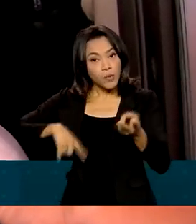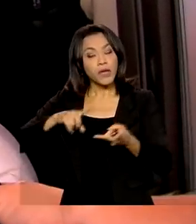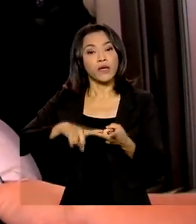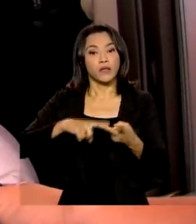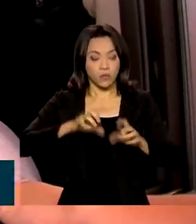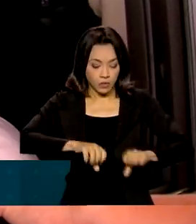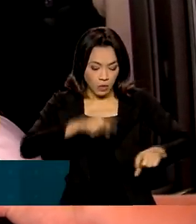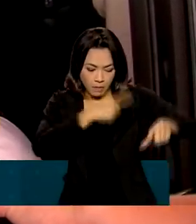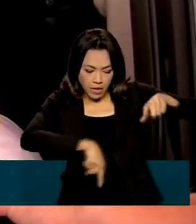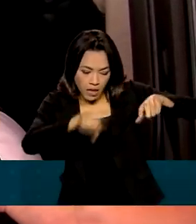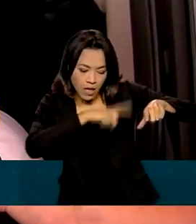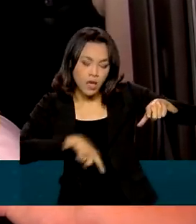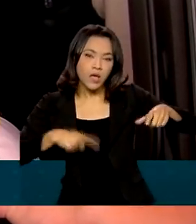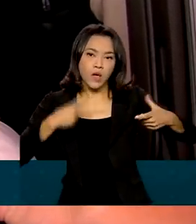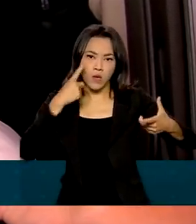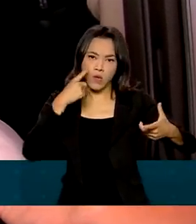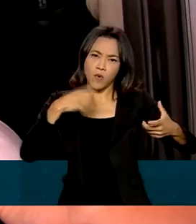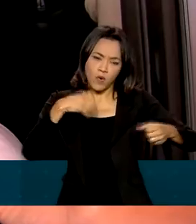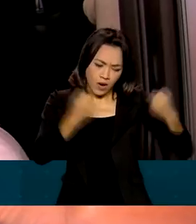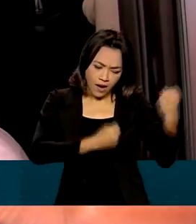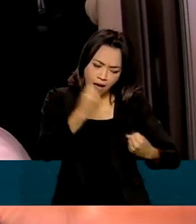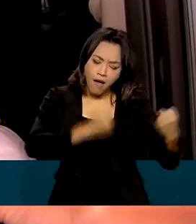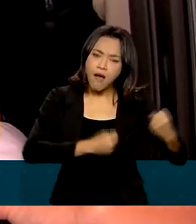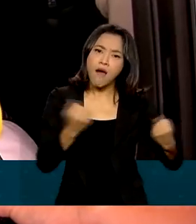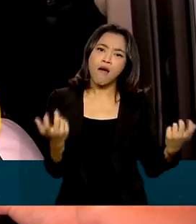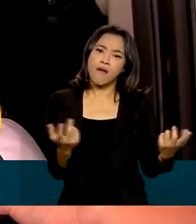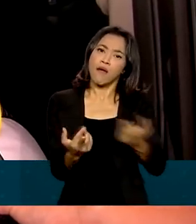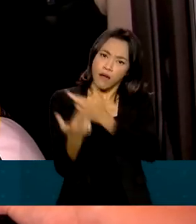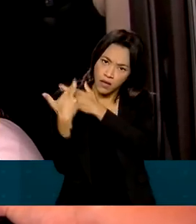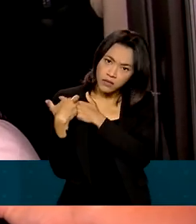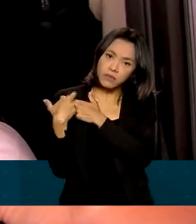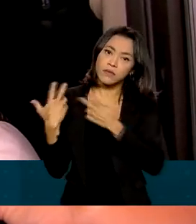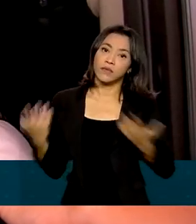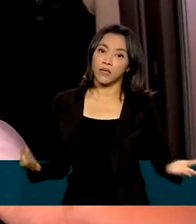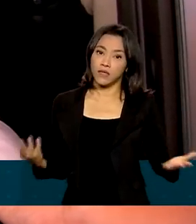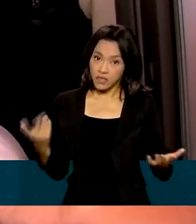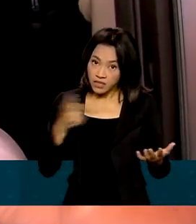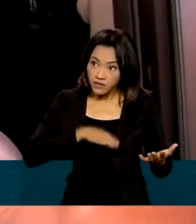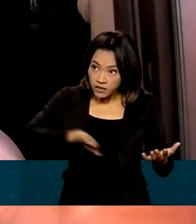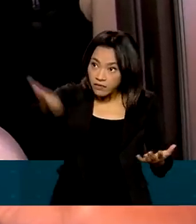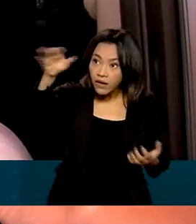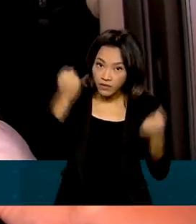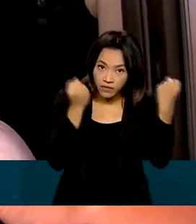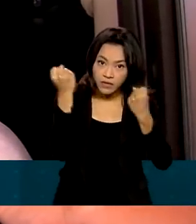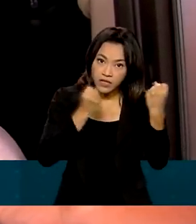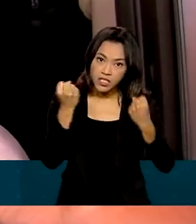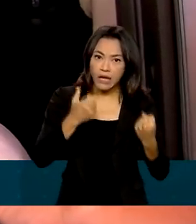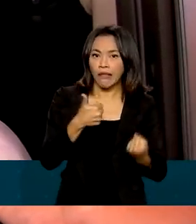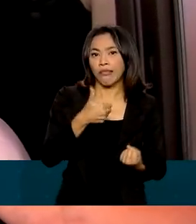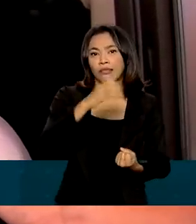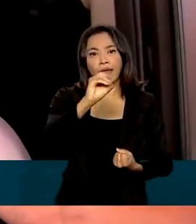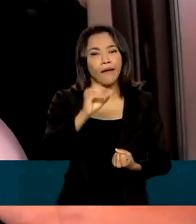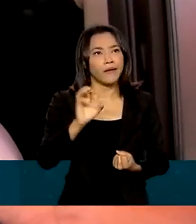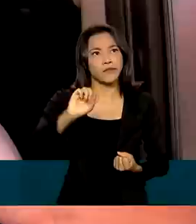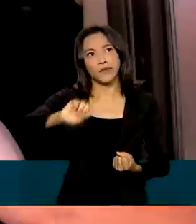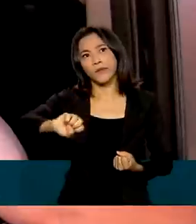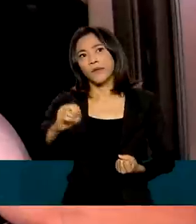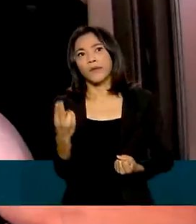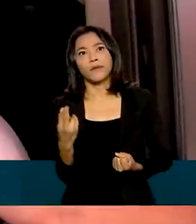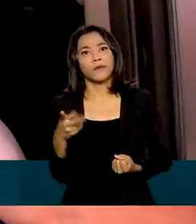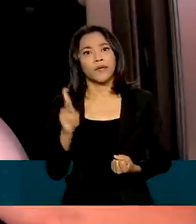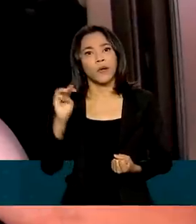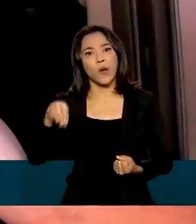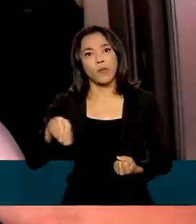e etc, etc. É uma obrigação. Quem vai pegar a estrada, ou seja, 10 quilômetros, ou seja,